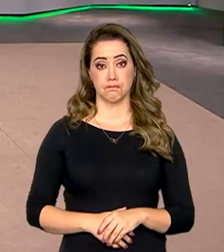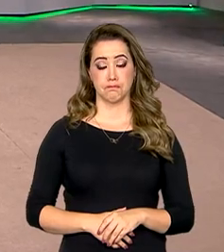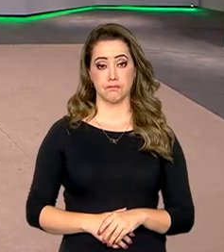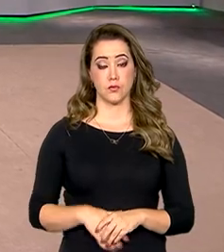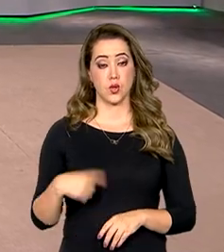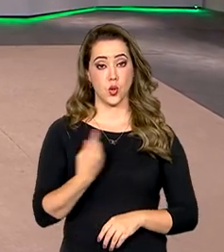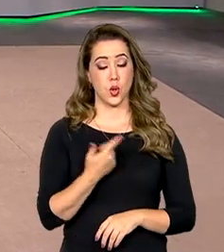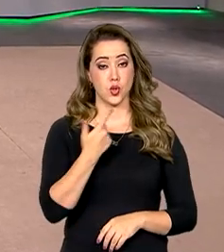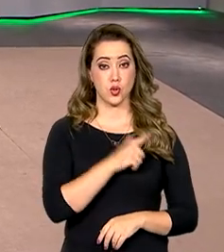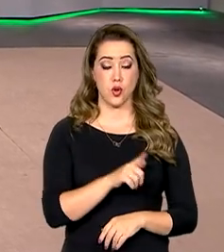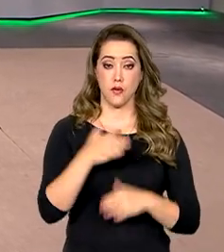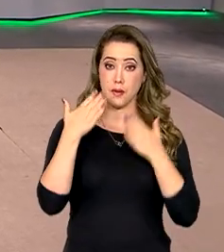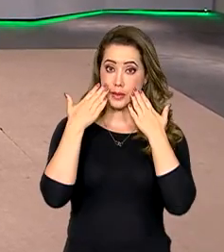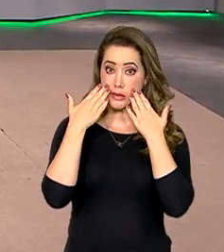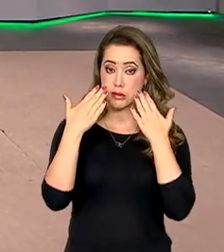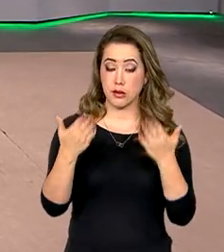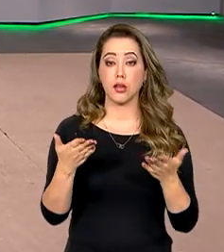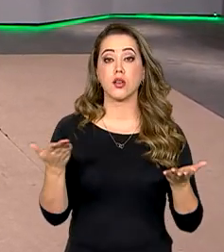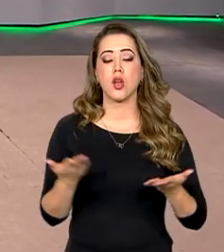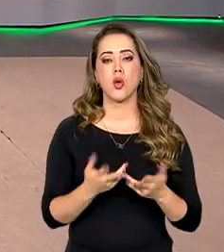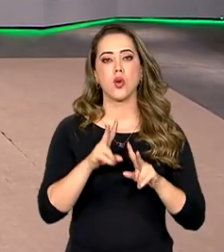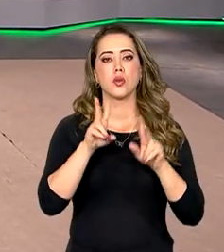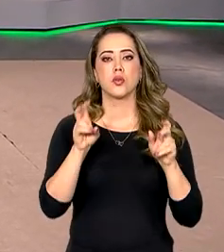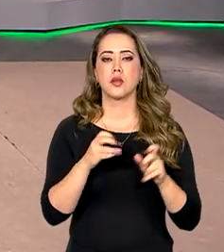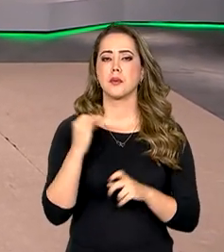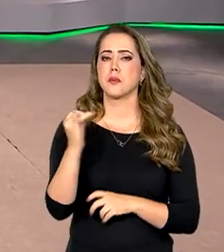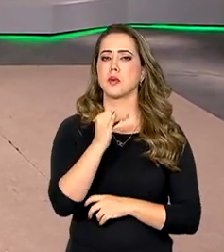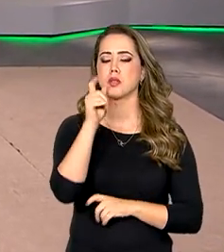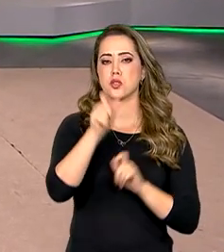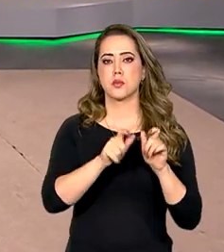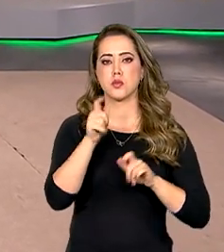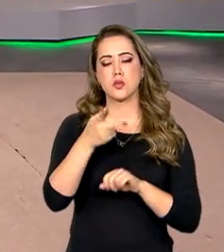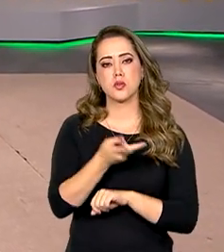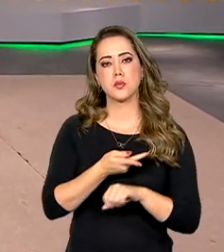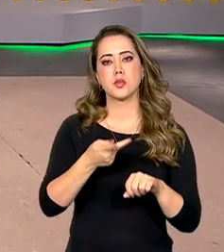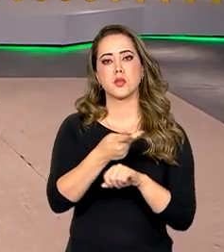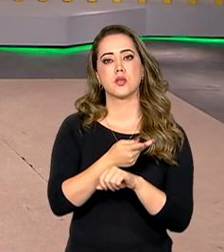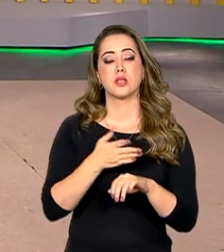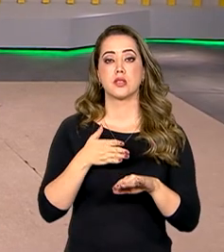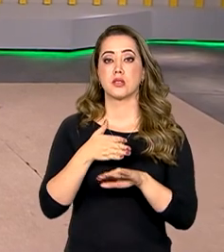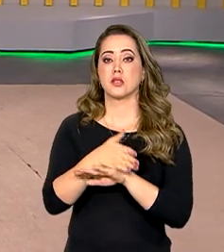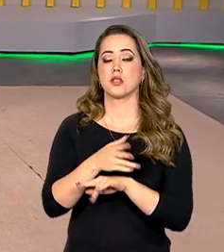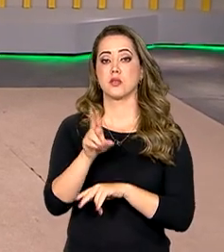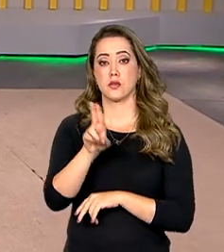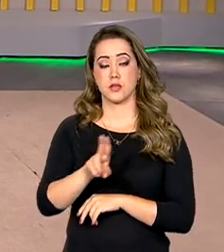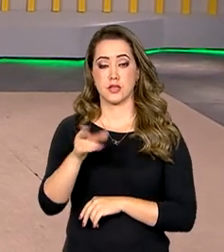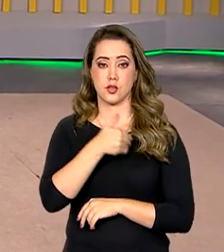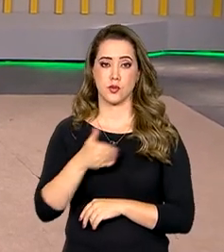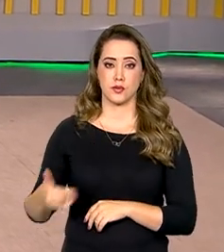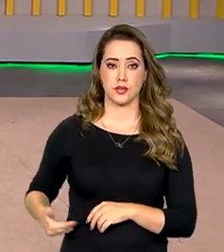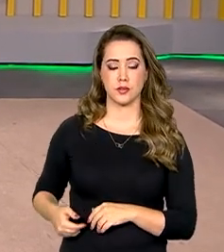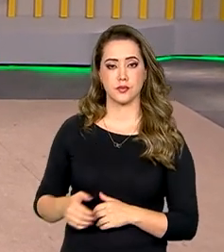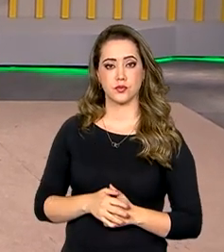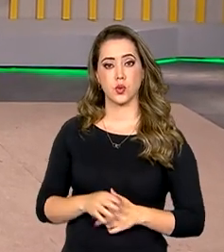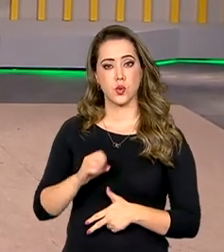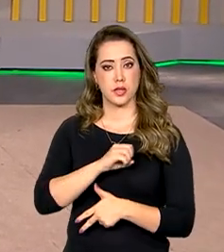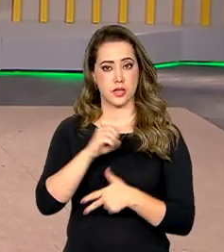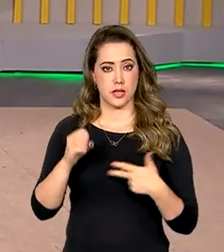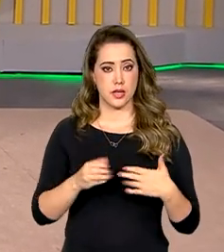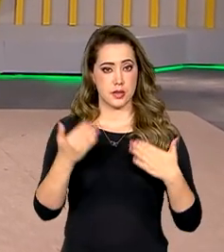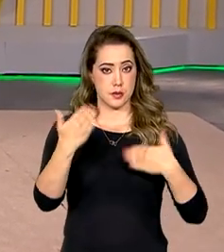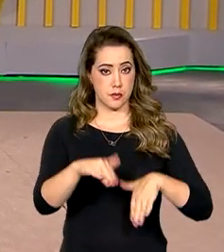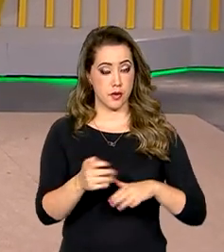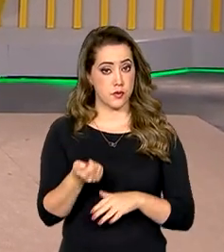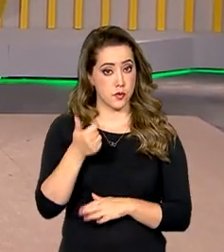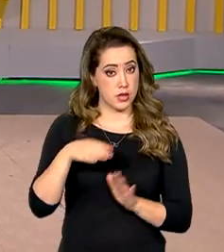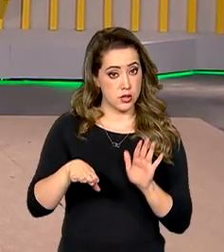Estamos de volta e com um assunto, Carol, que interessa a todo mundo que está em busca de uma vaga numa universidade pública. O Enem, as provas